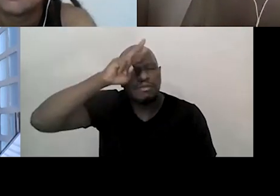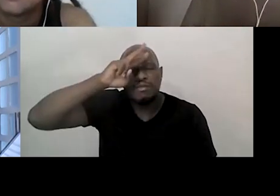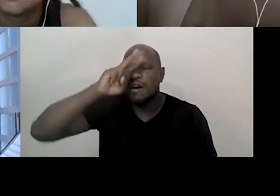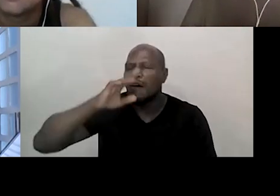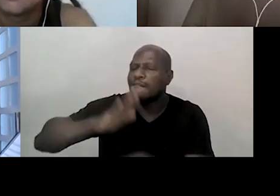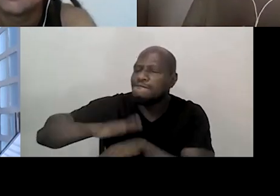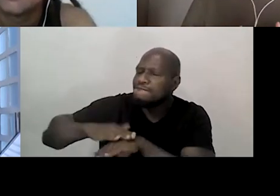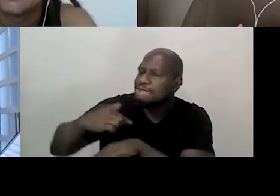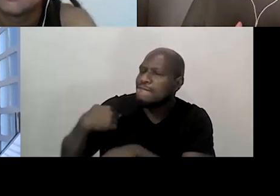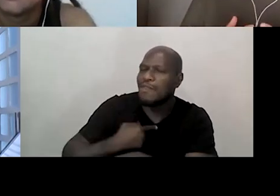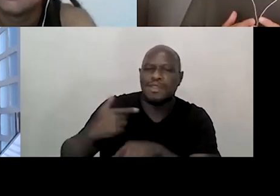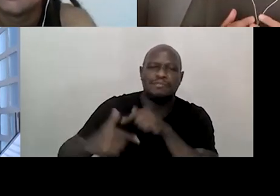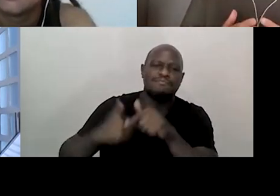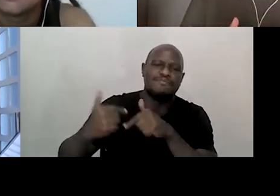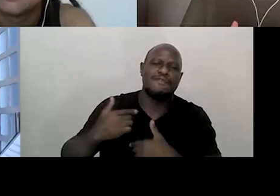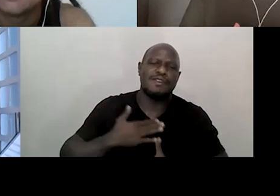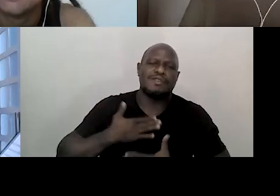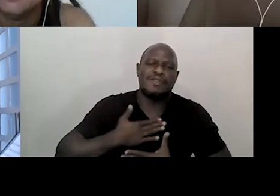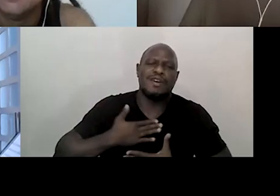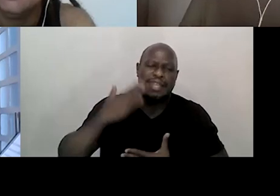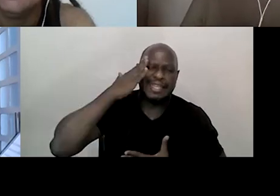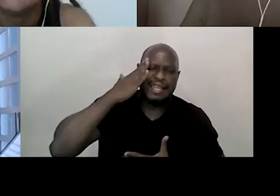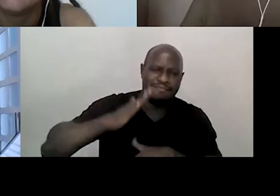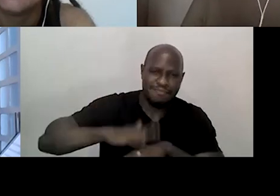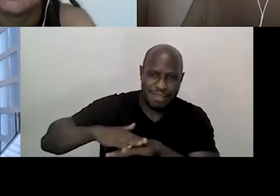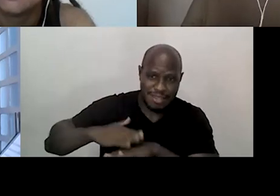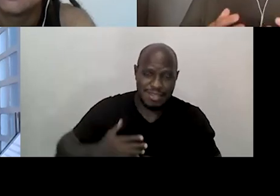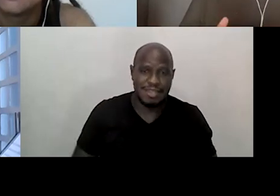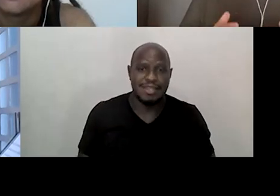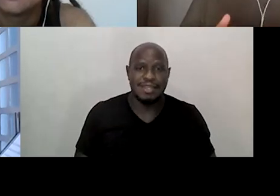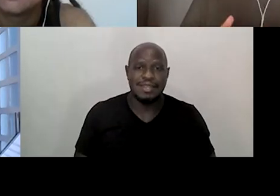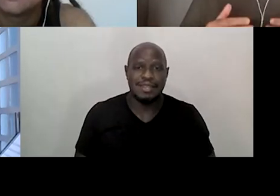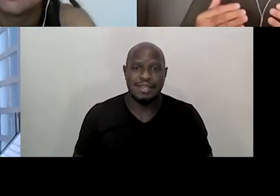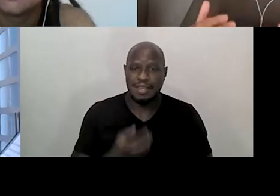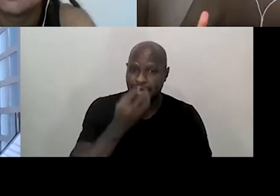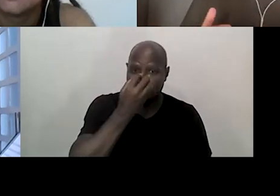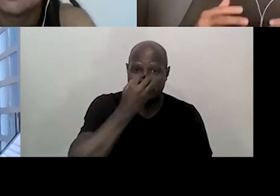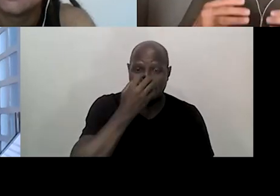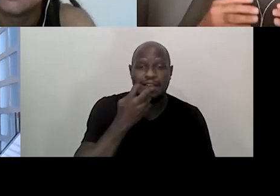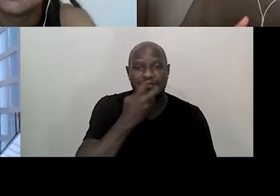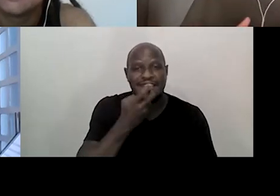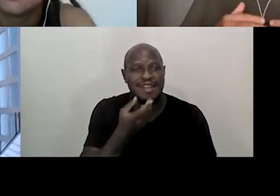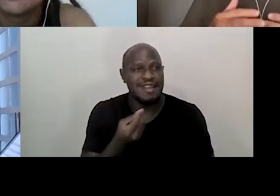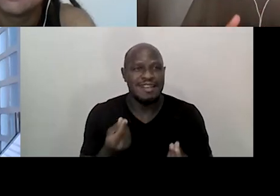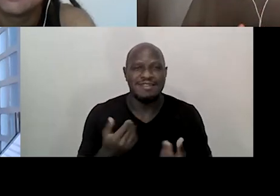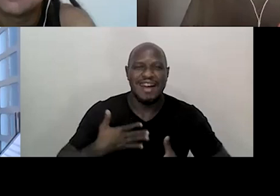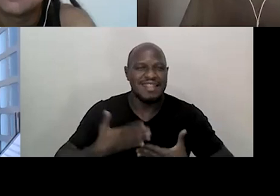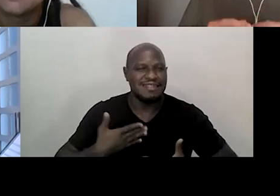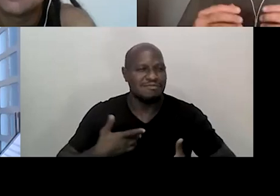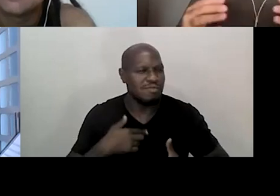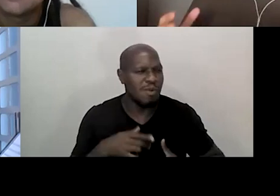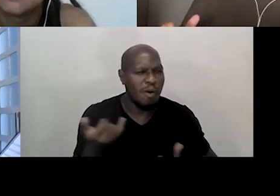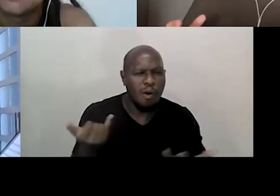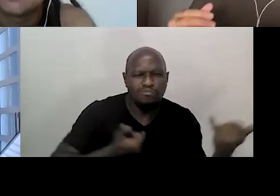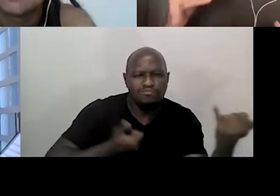daquilo que a gente gosta e daquilo que a gente sabe fazer. Falar do palhaço é sempre uma alegria, ouvir as experiências